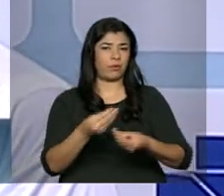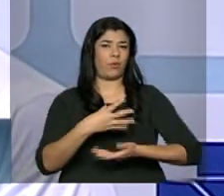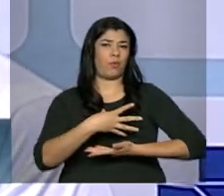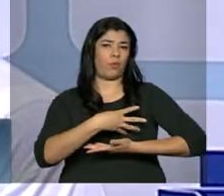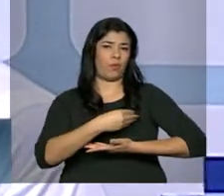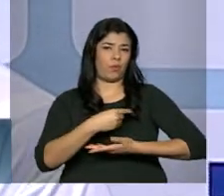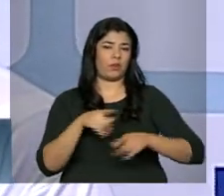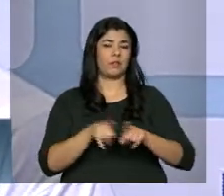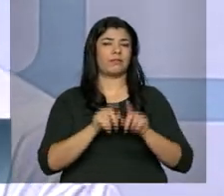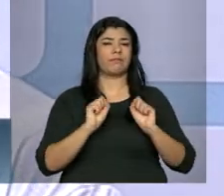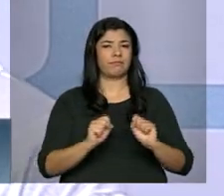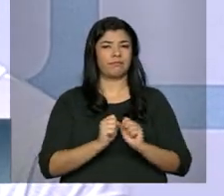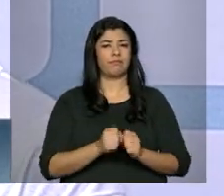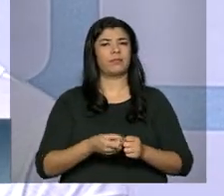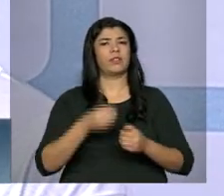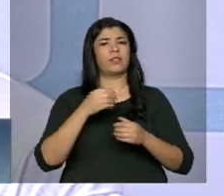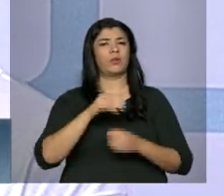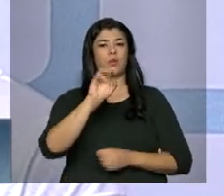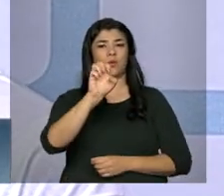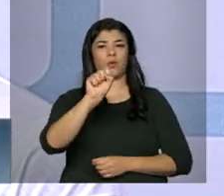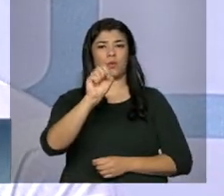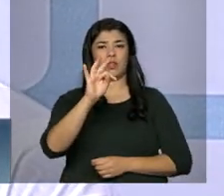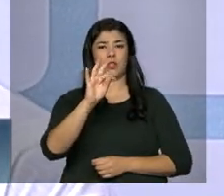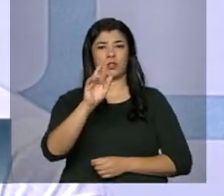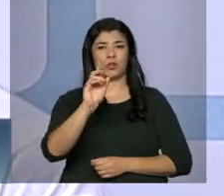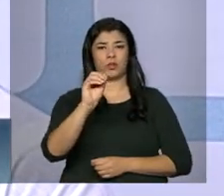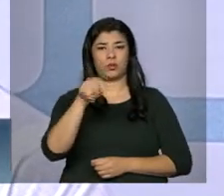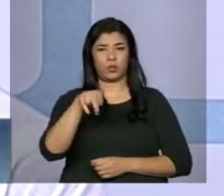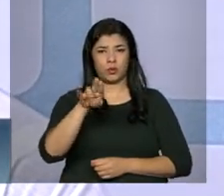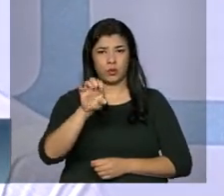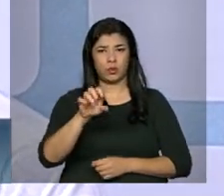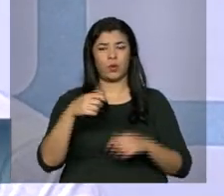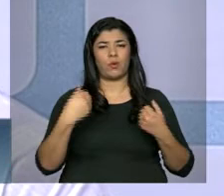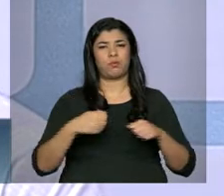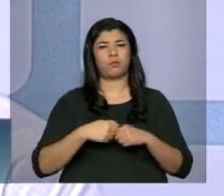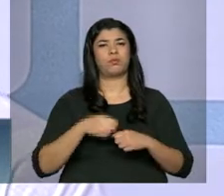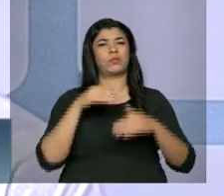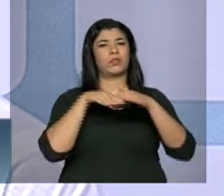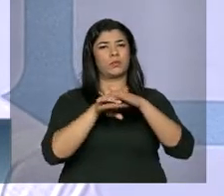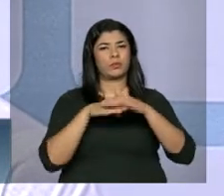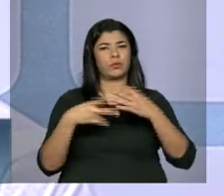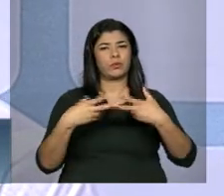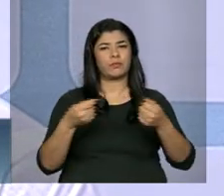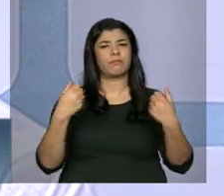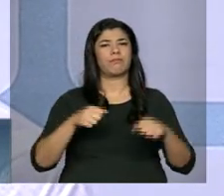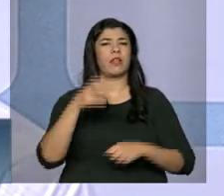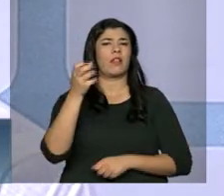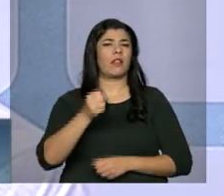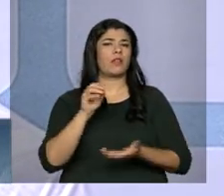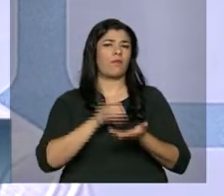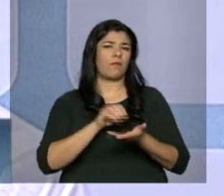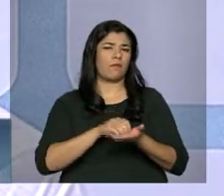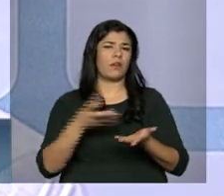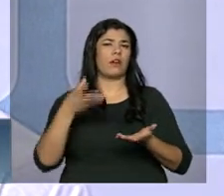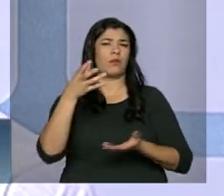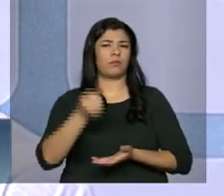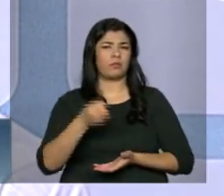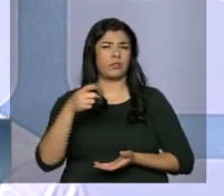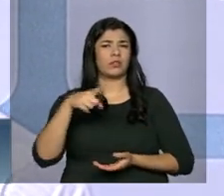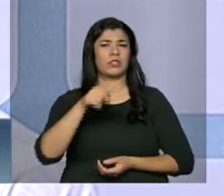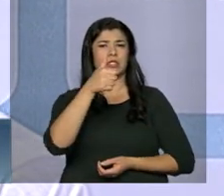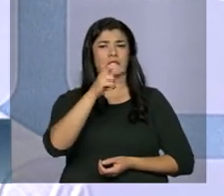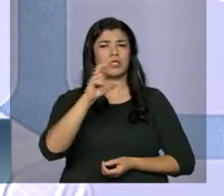Os estoques estão embaixo do que a gente espera, então a gente precisa de leite para cerca de 150 bebês em